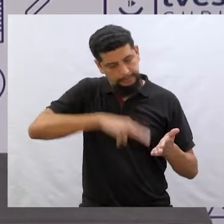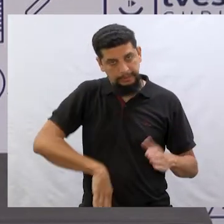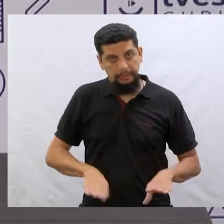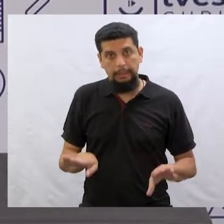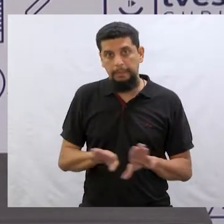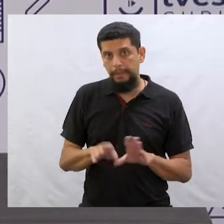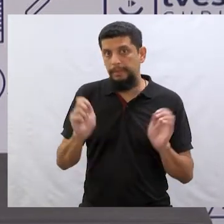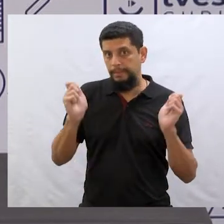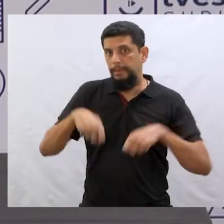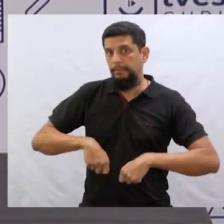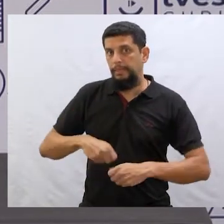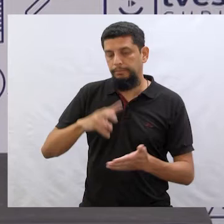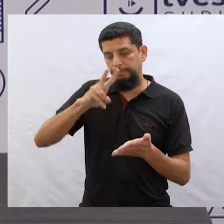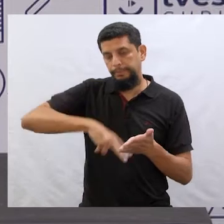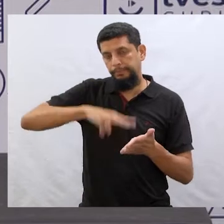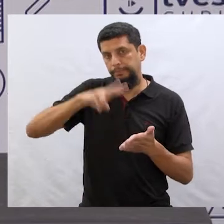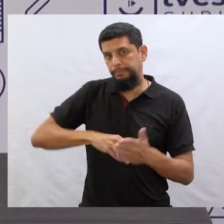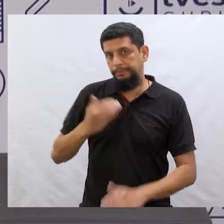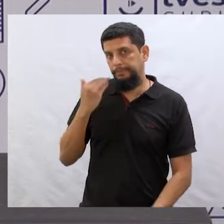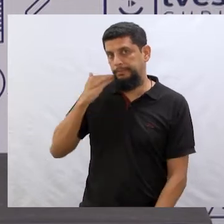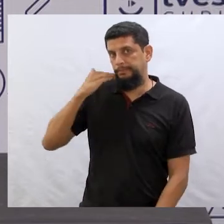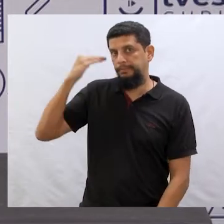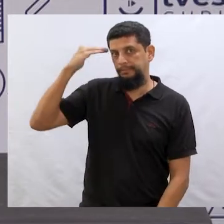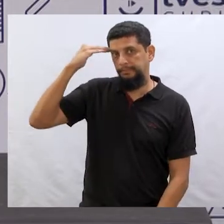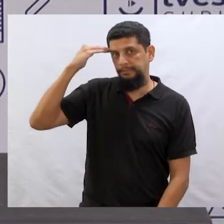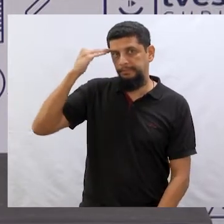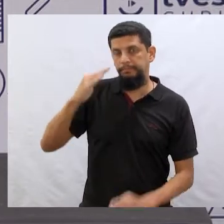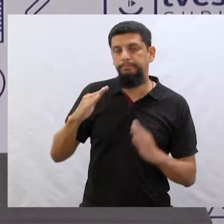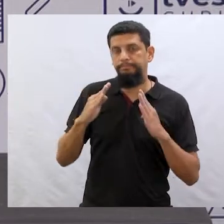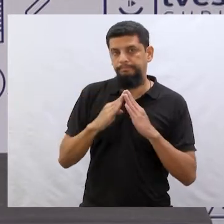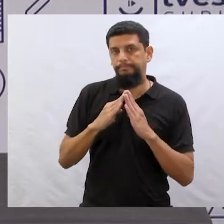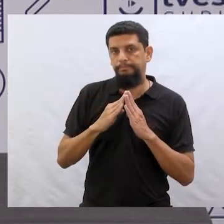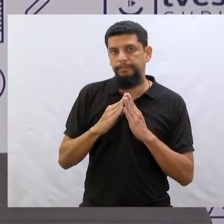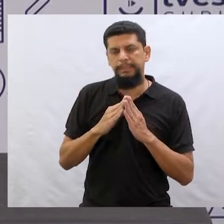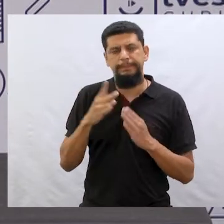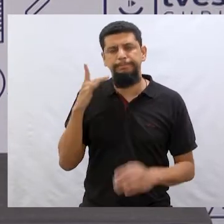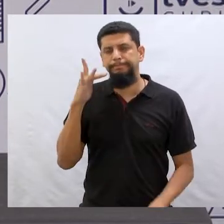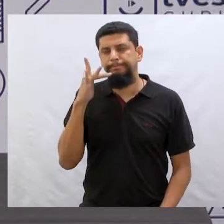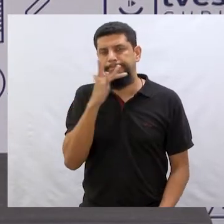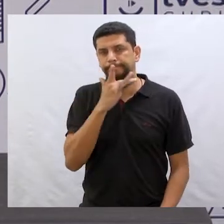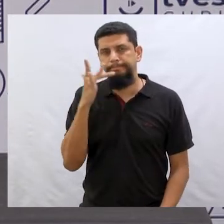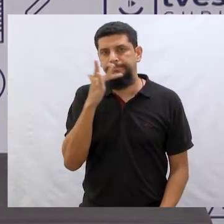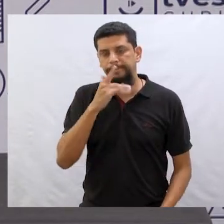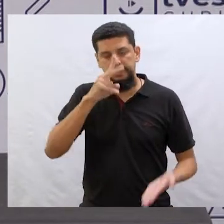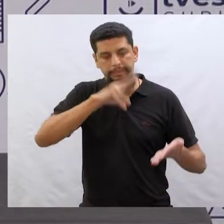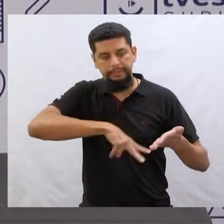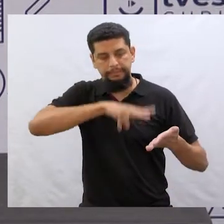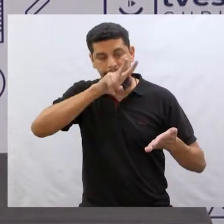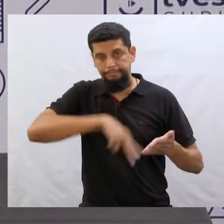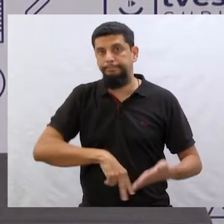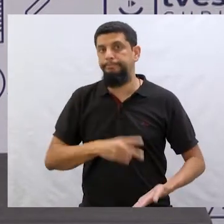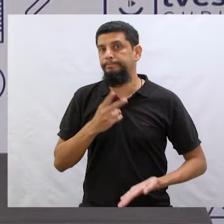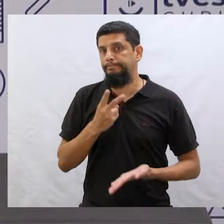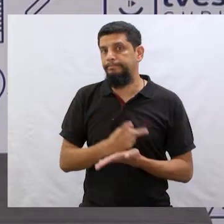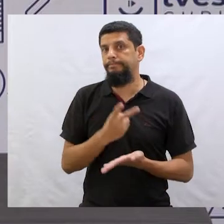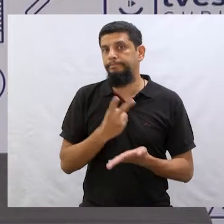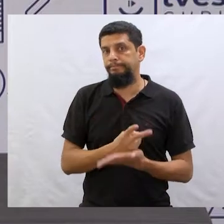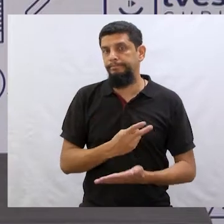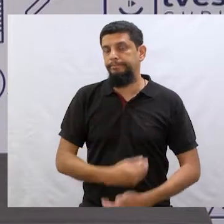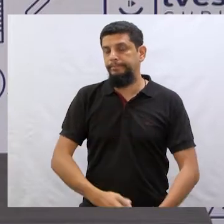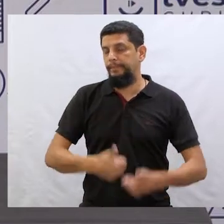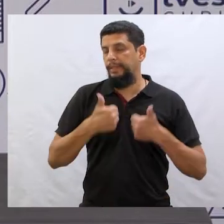para os adultos também da nossa casa. É muito gostoso ler sempre. Bom,